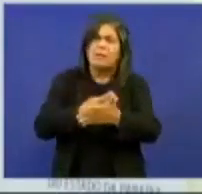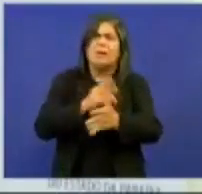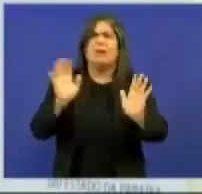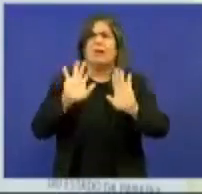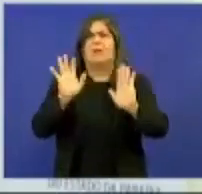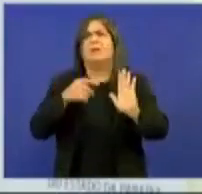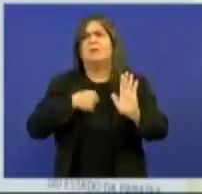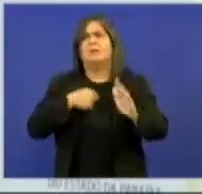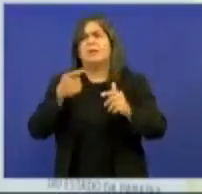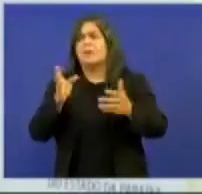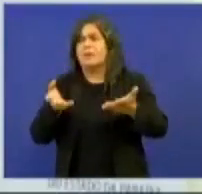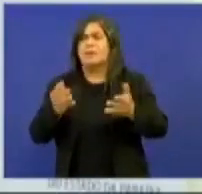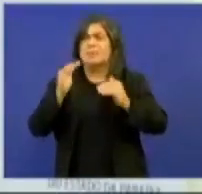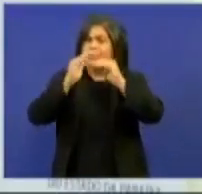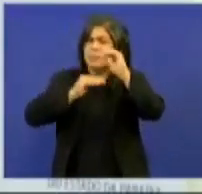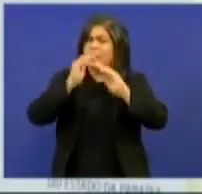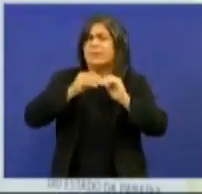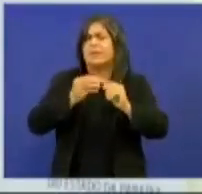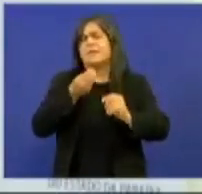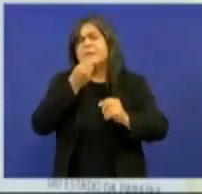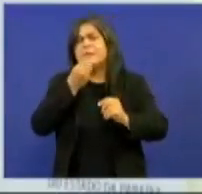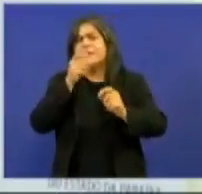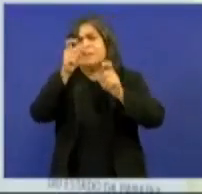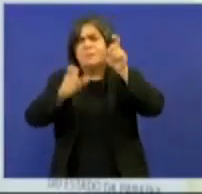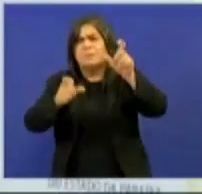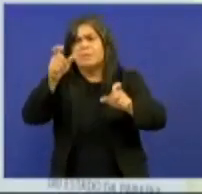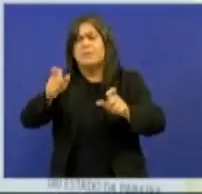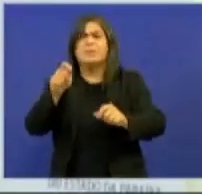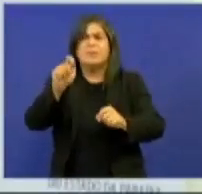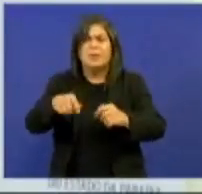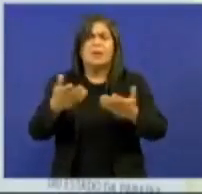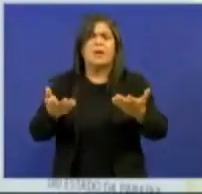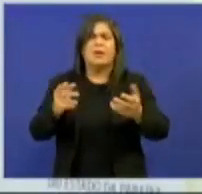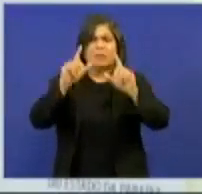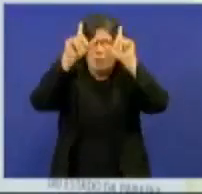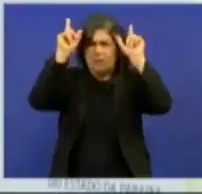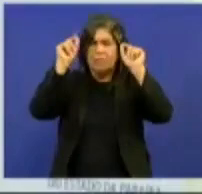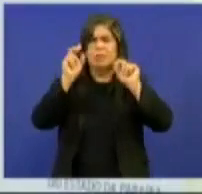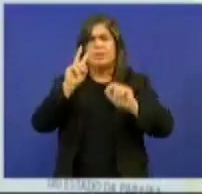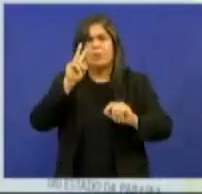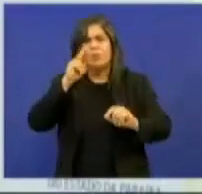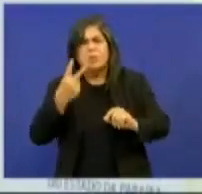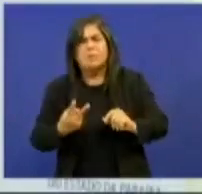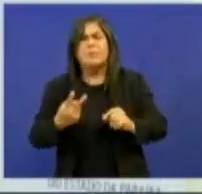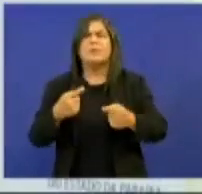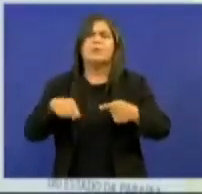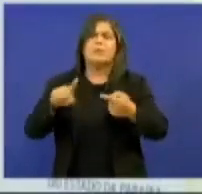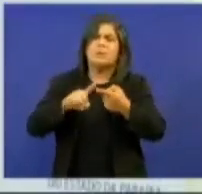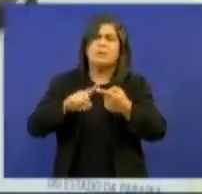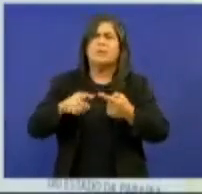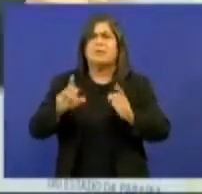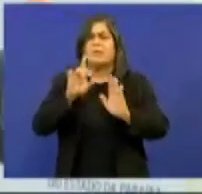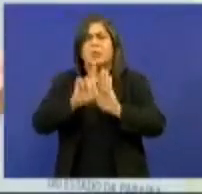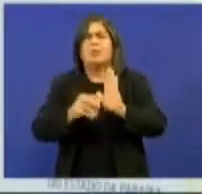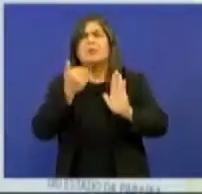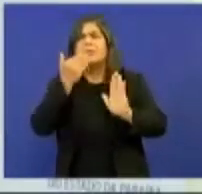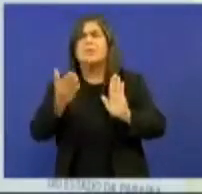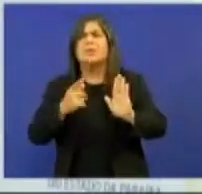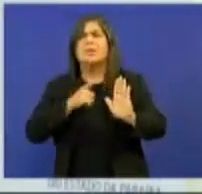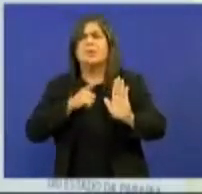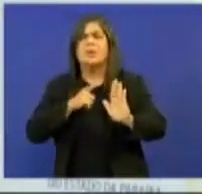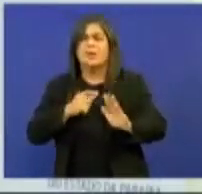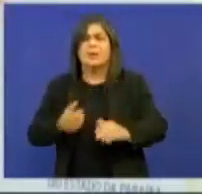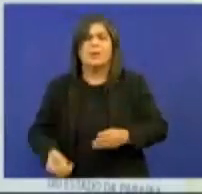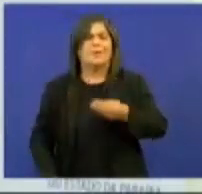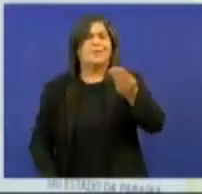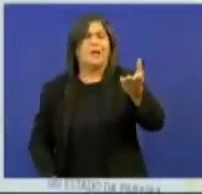reconhece os profissionais como não reconhece os profissionais da enfermagem, que usurpa dos seus direitos, que dá com a mão e